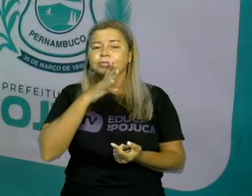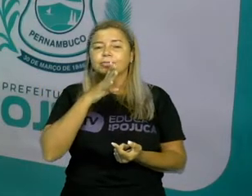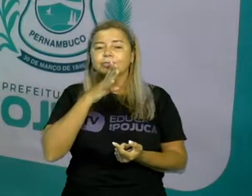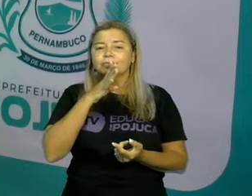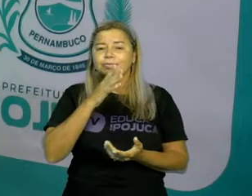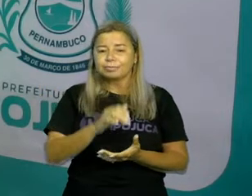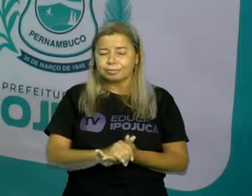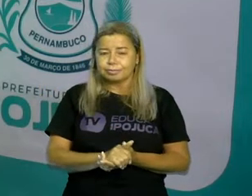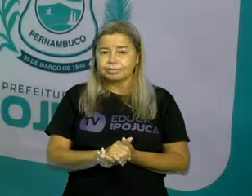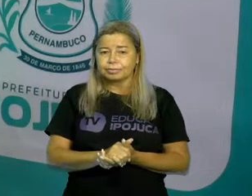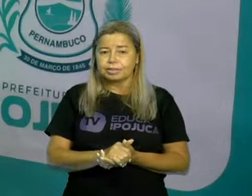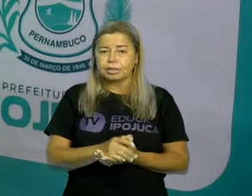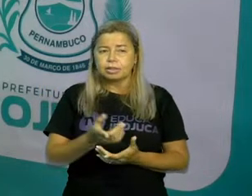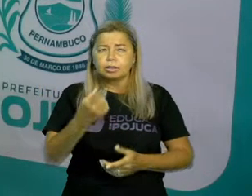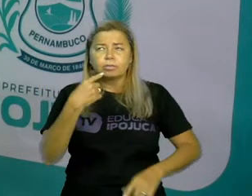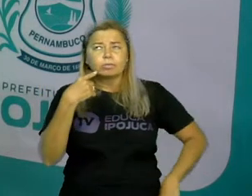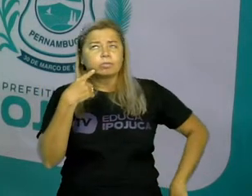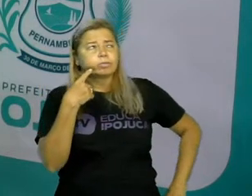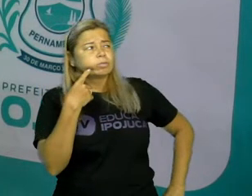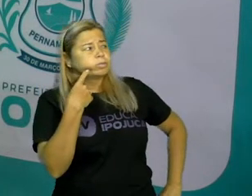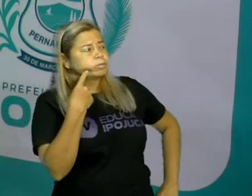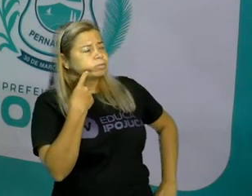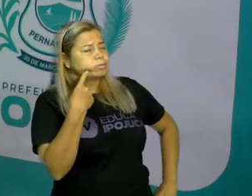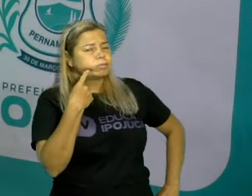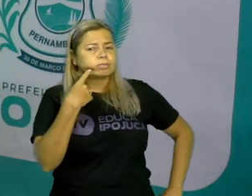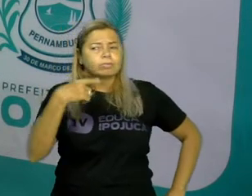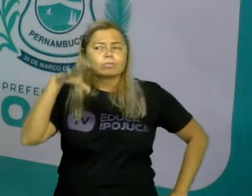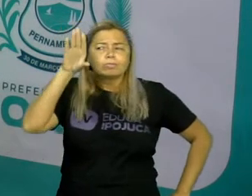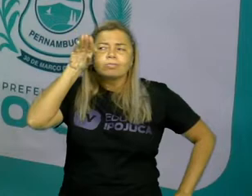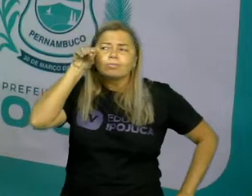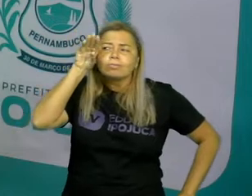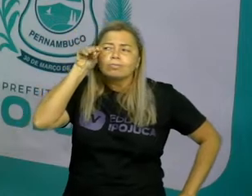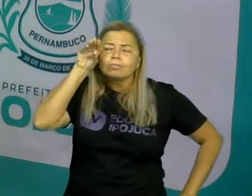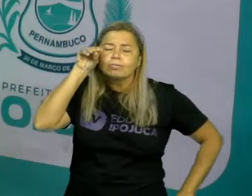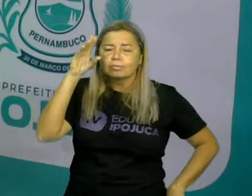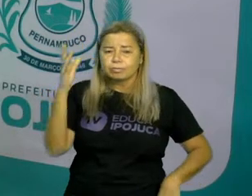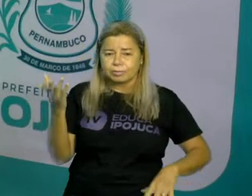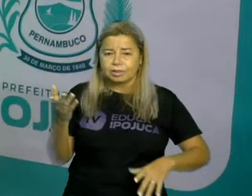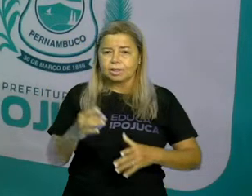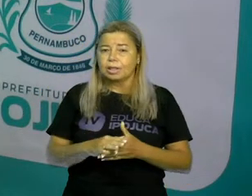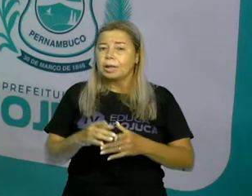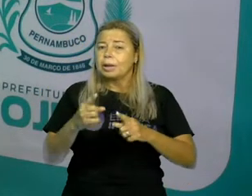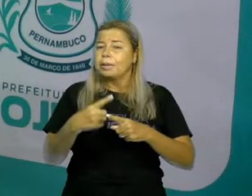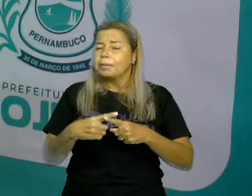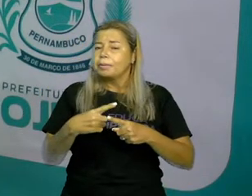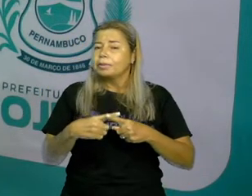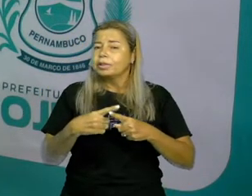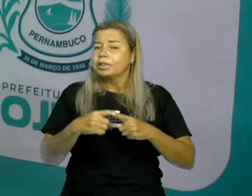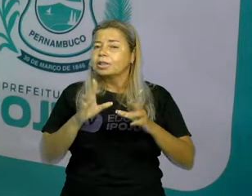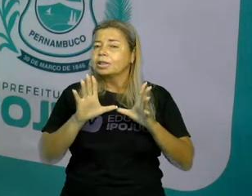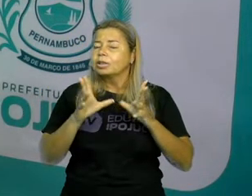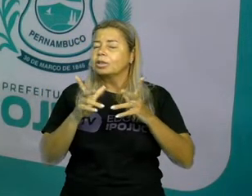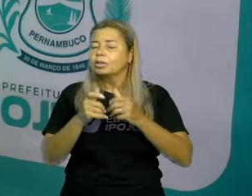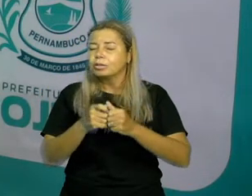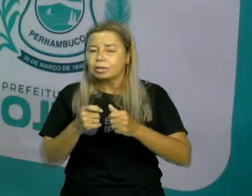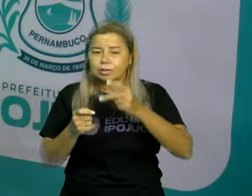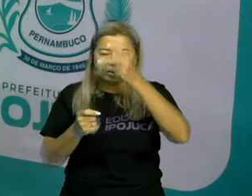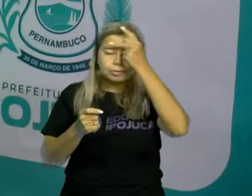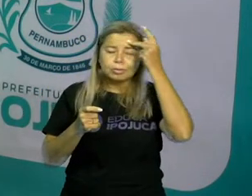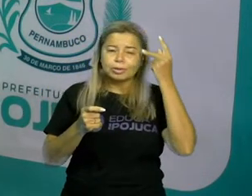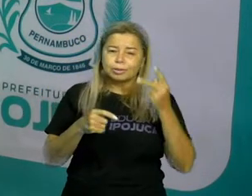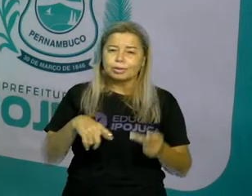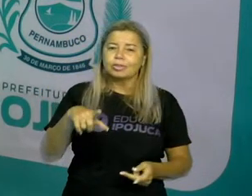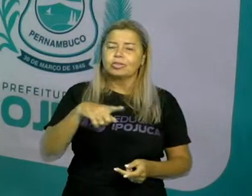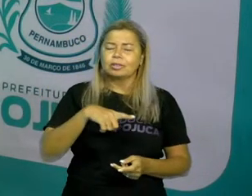eu aguço a curiosidade. Todo mundo tem um pouquinho de curiosidade em saber algo. E